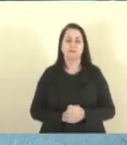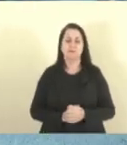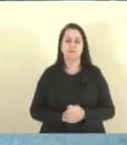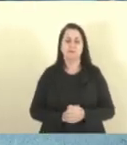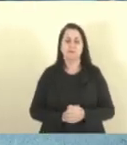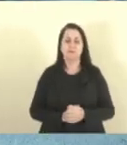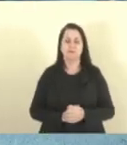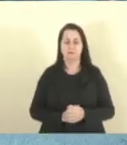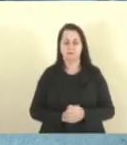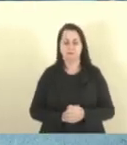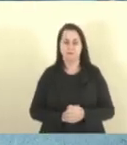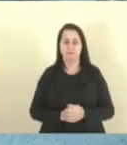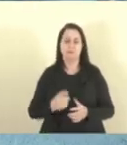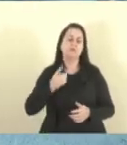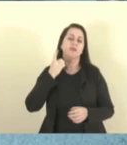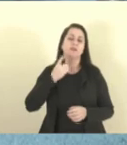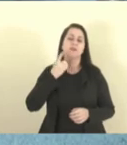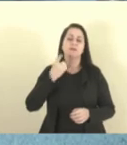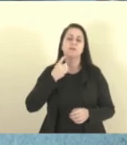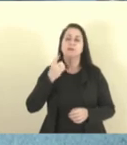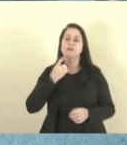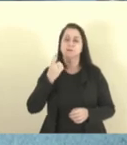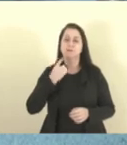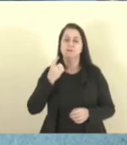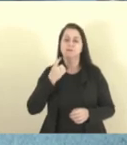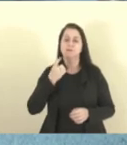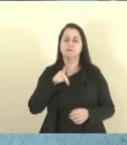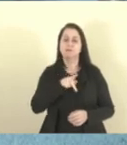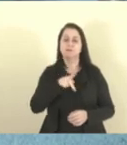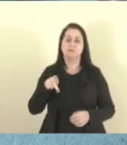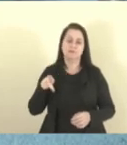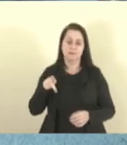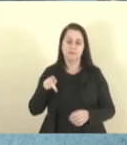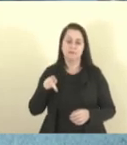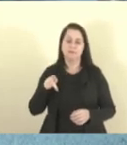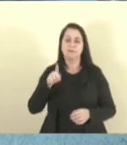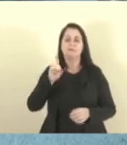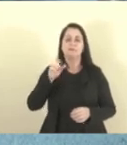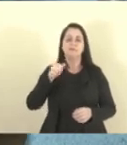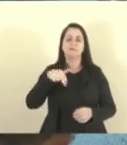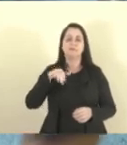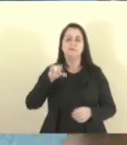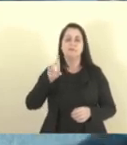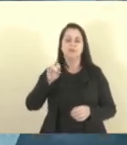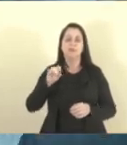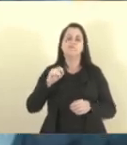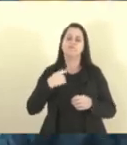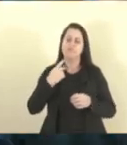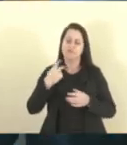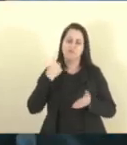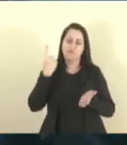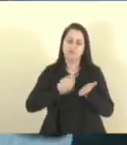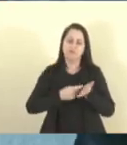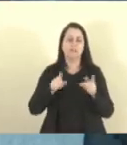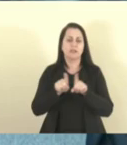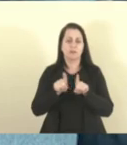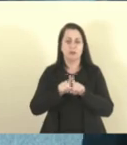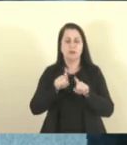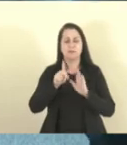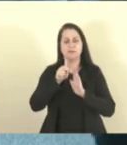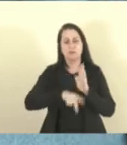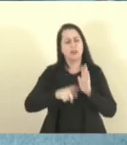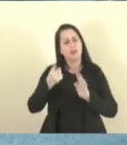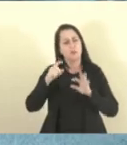E deputado, deputado, presidente delegado Danilo Baiense, conta comigo também nesse projeto, porque não é